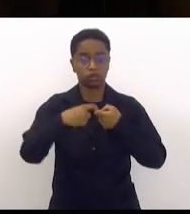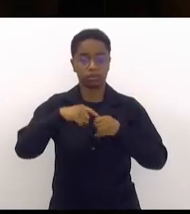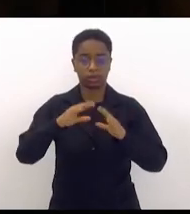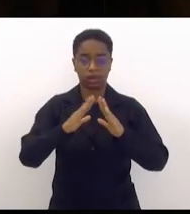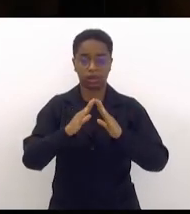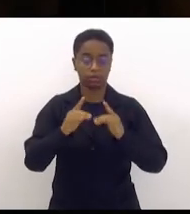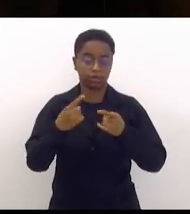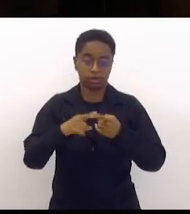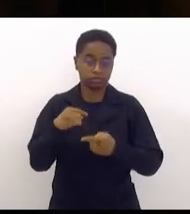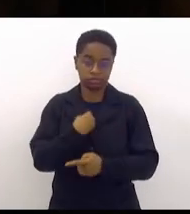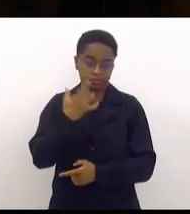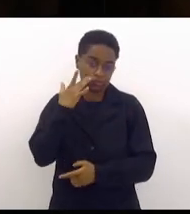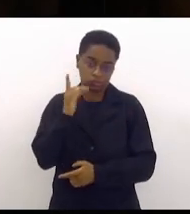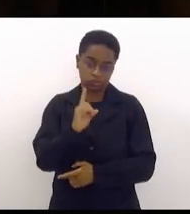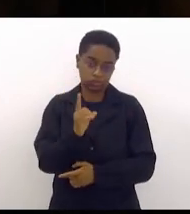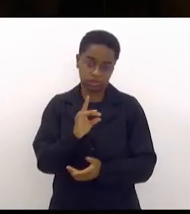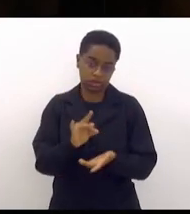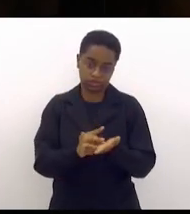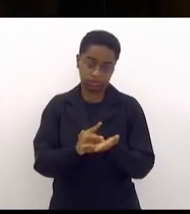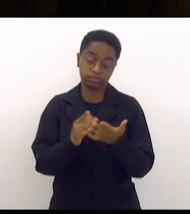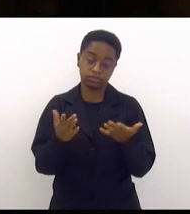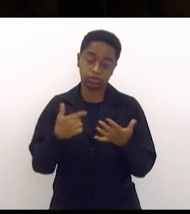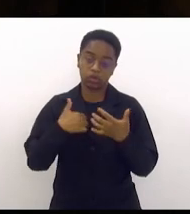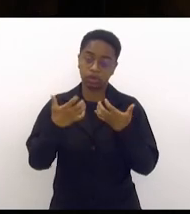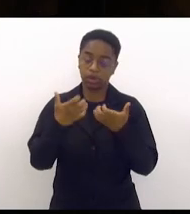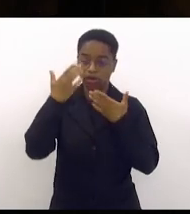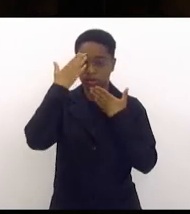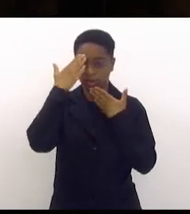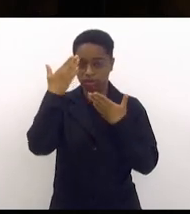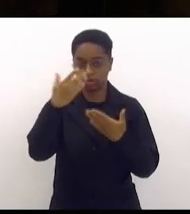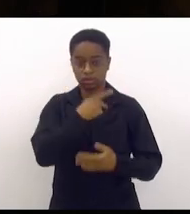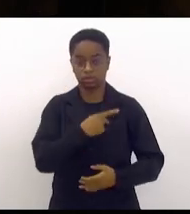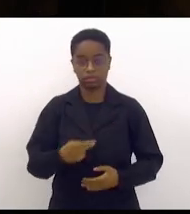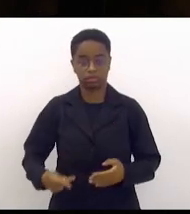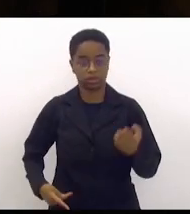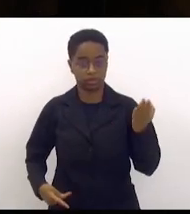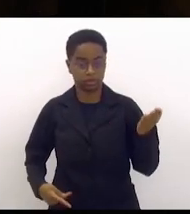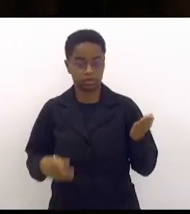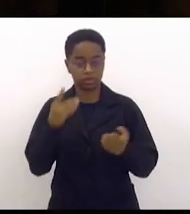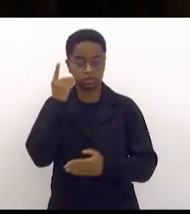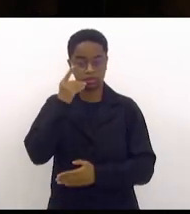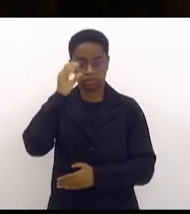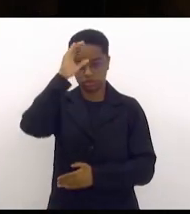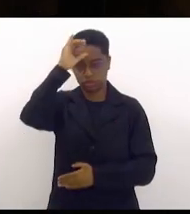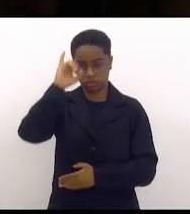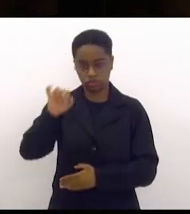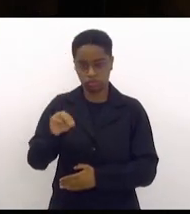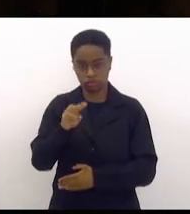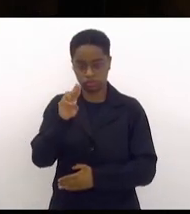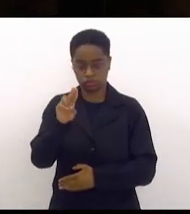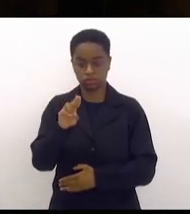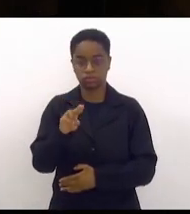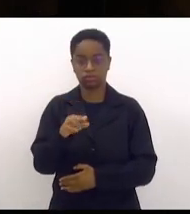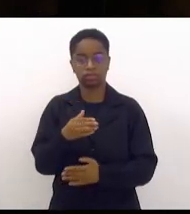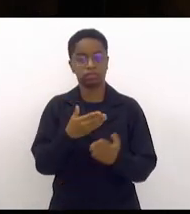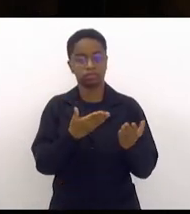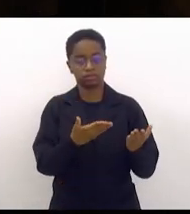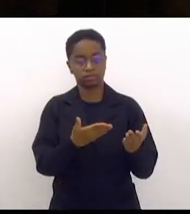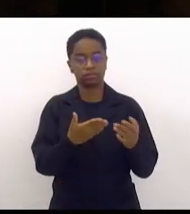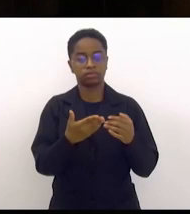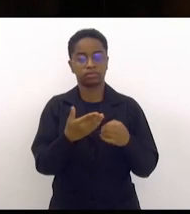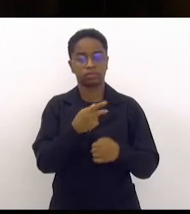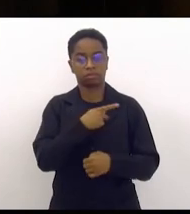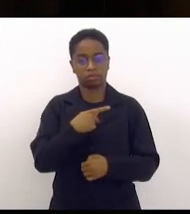se sabe mais de maneira que eu quero agradecer a presidenta deputada tia Ju a nobre querida